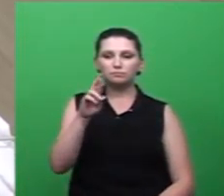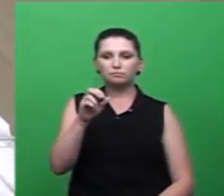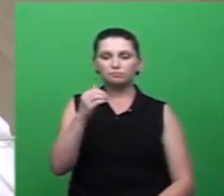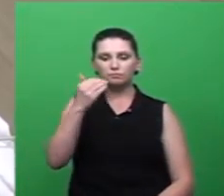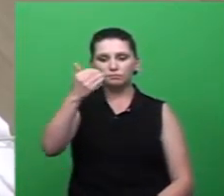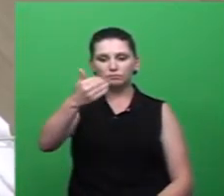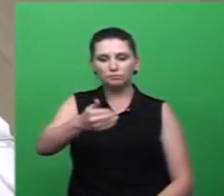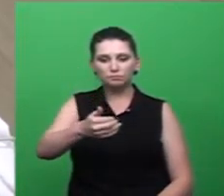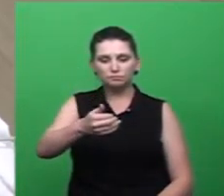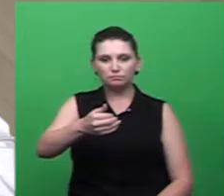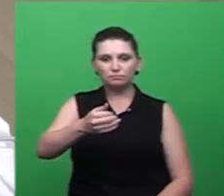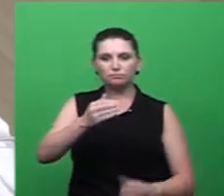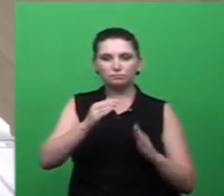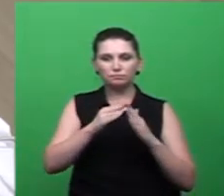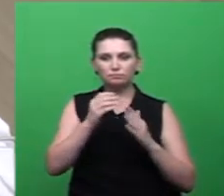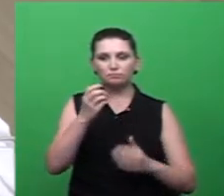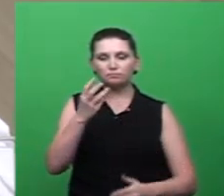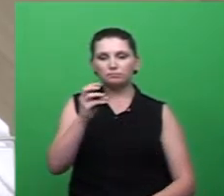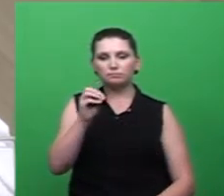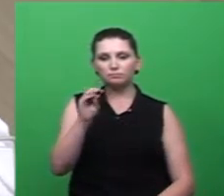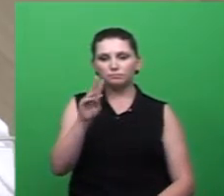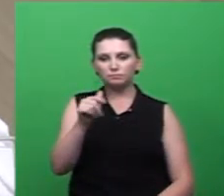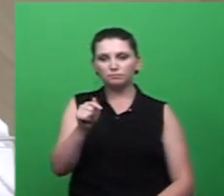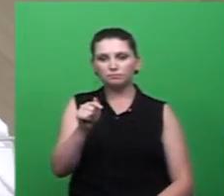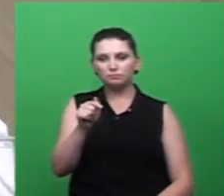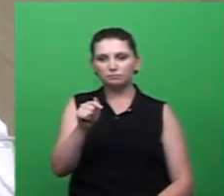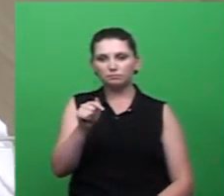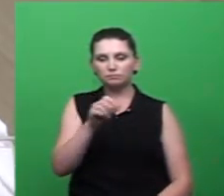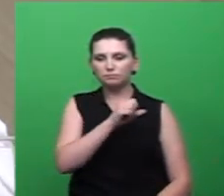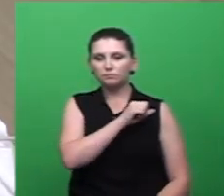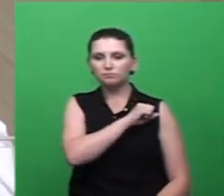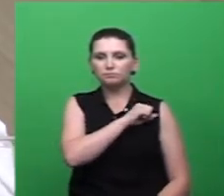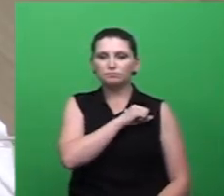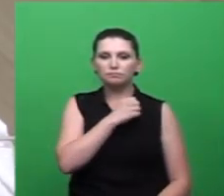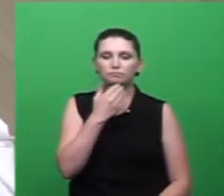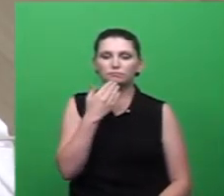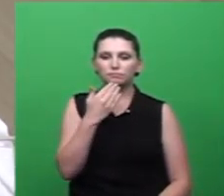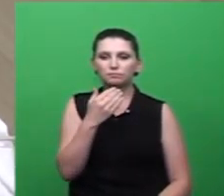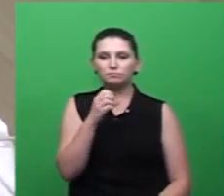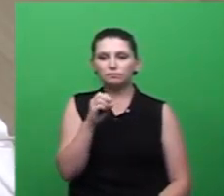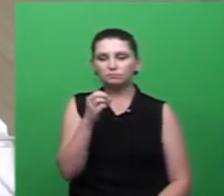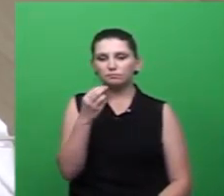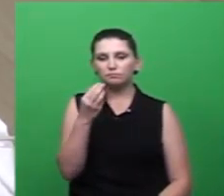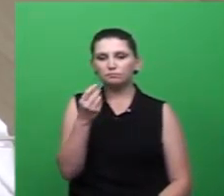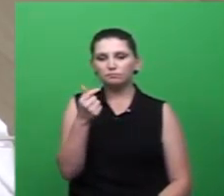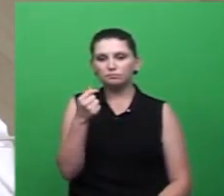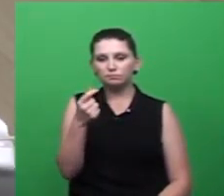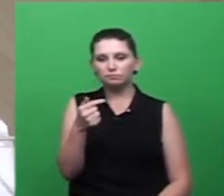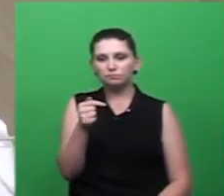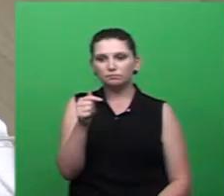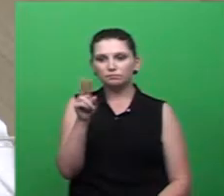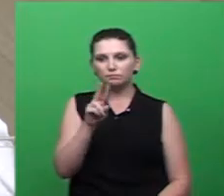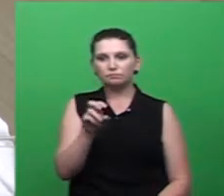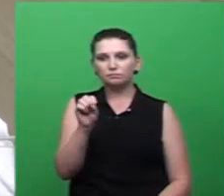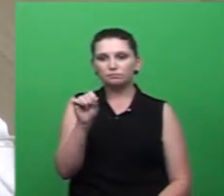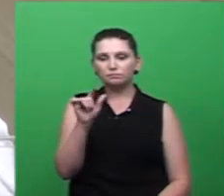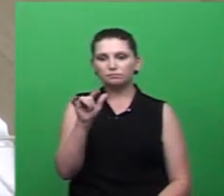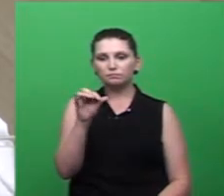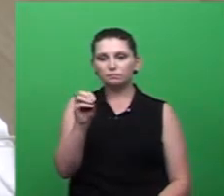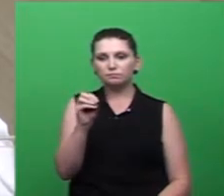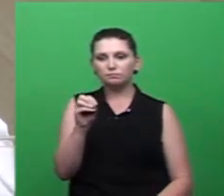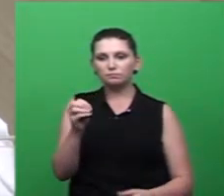347. Indicação 077, barra 2016. Autoria, vereador Salésio Leima. Assunto,